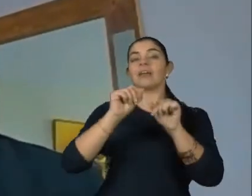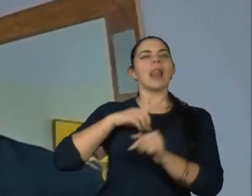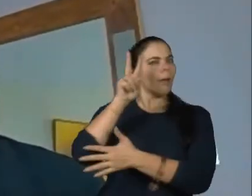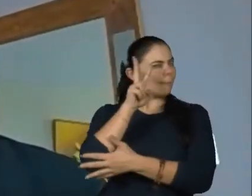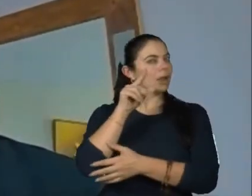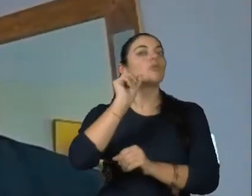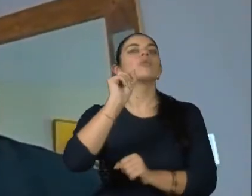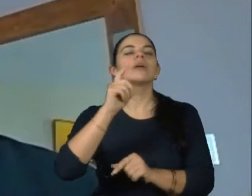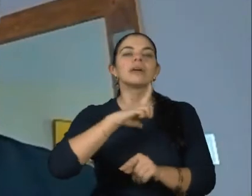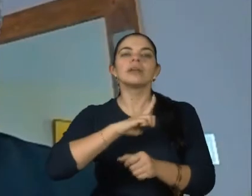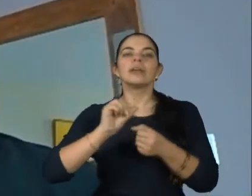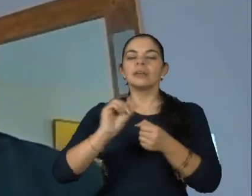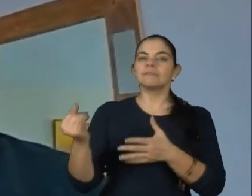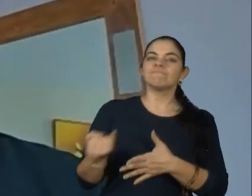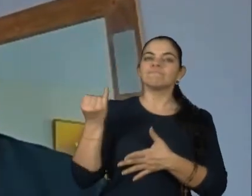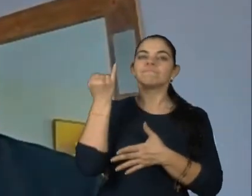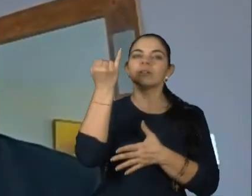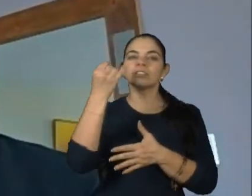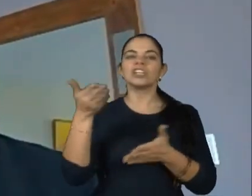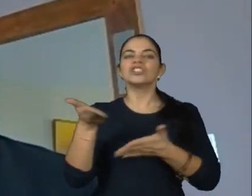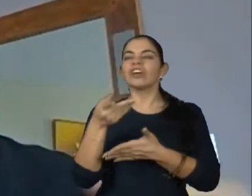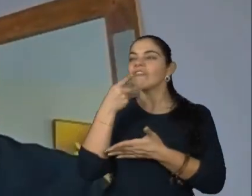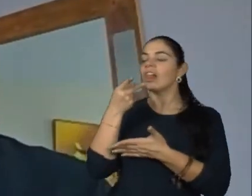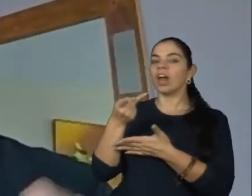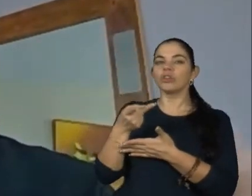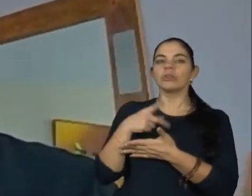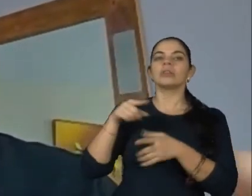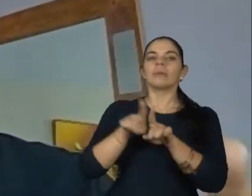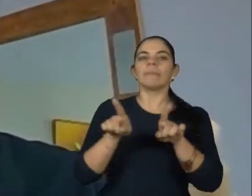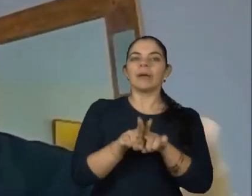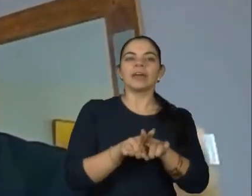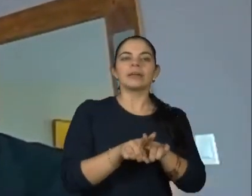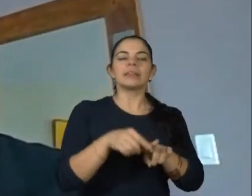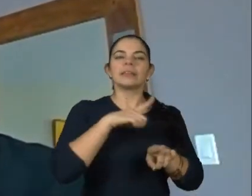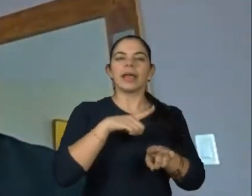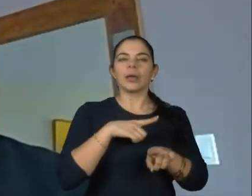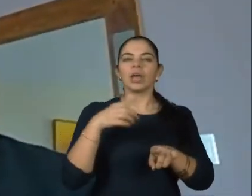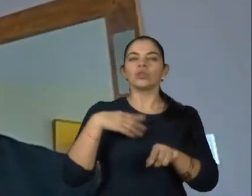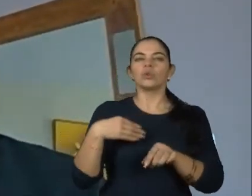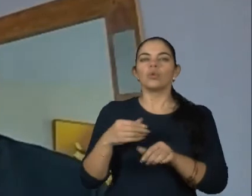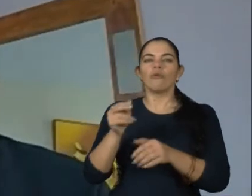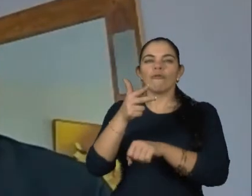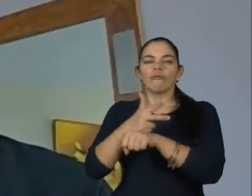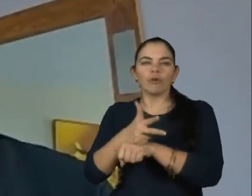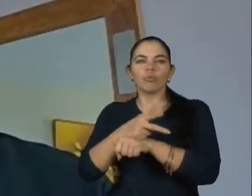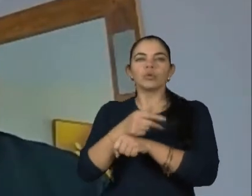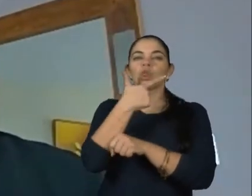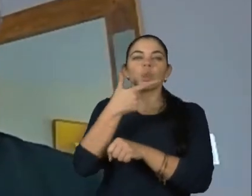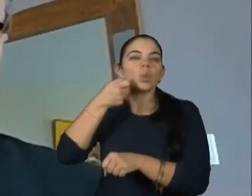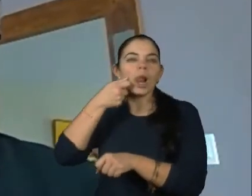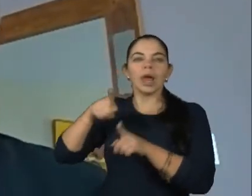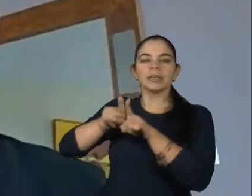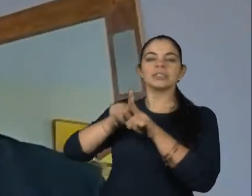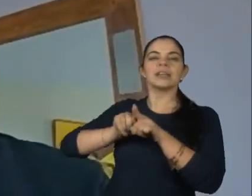isso já nós comentamos em algumas lives, está no documentário que Alex fez menção também, a construção da